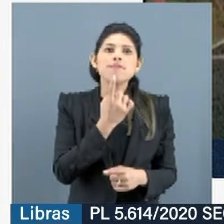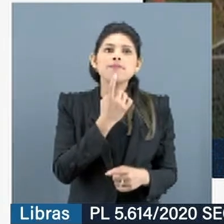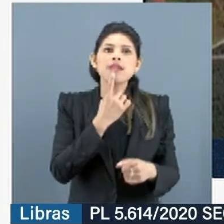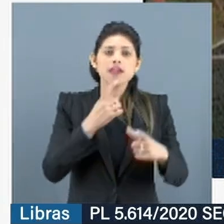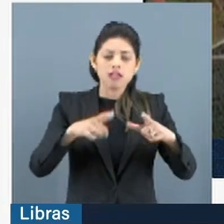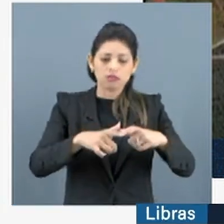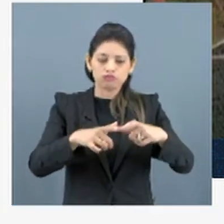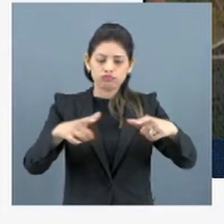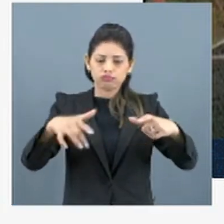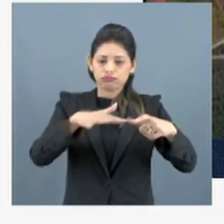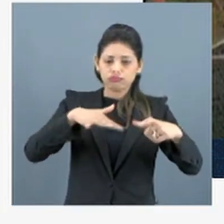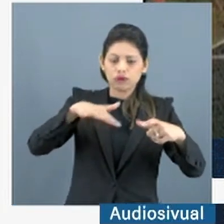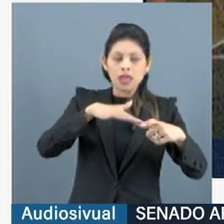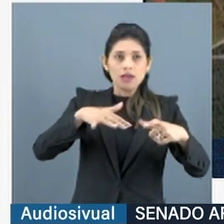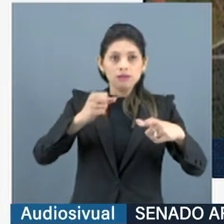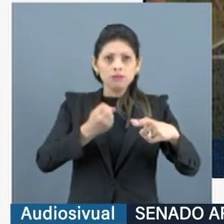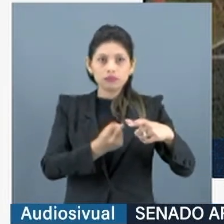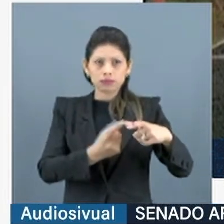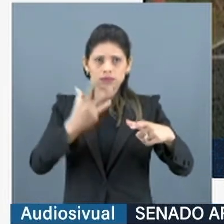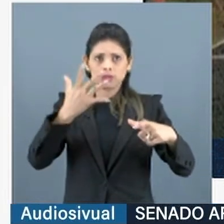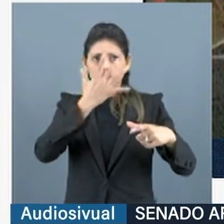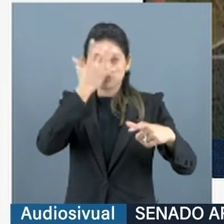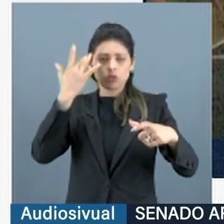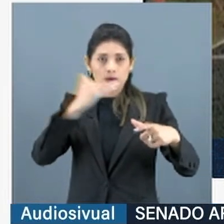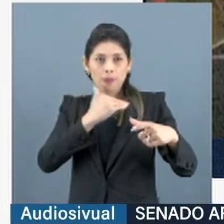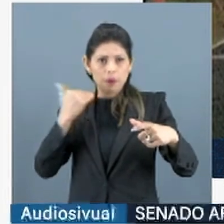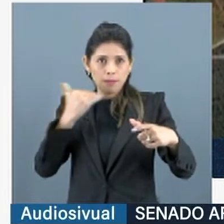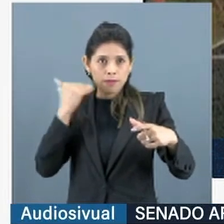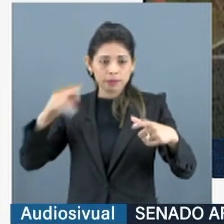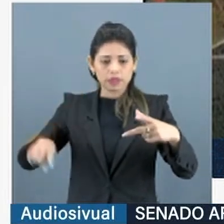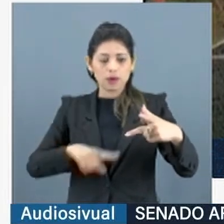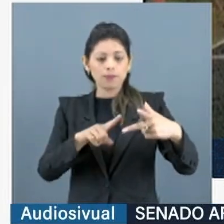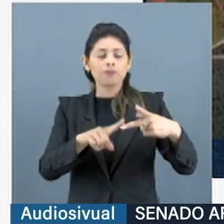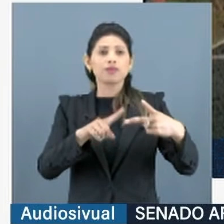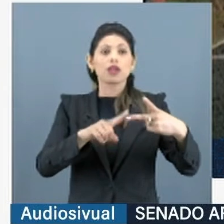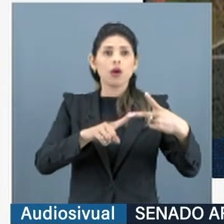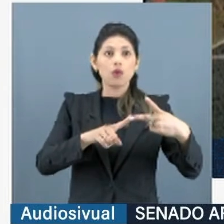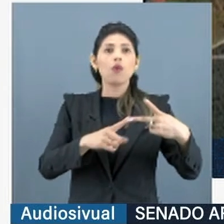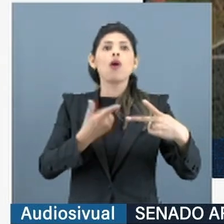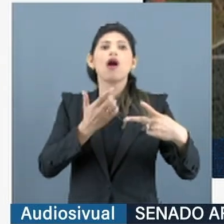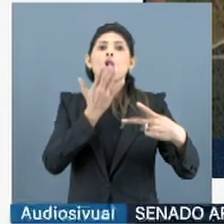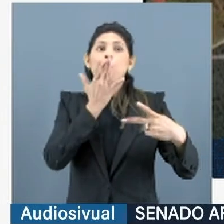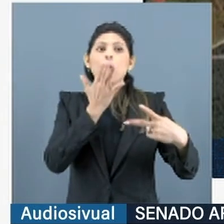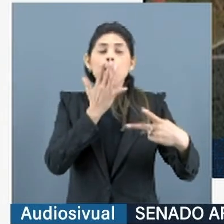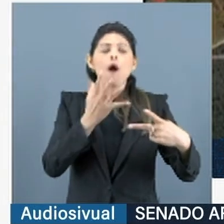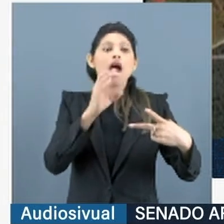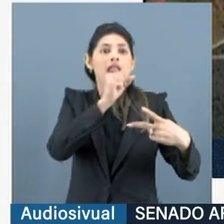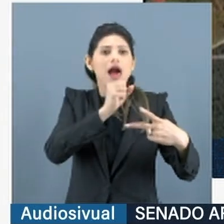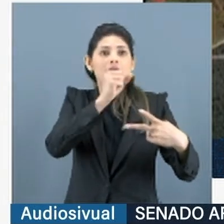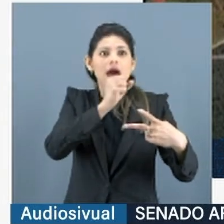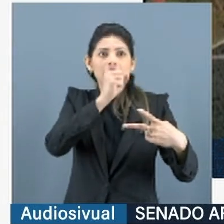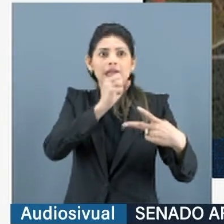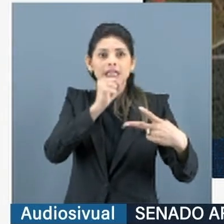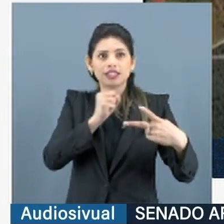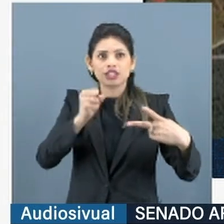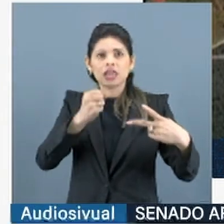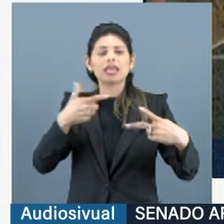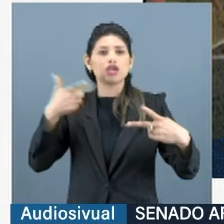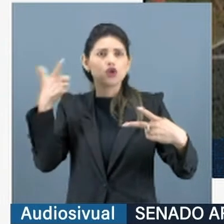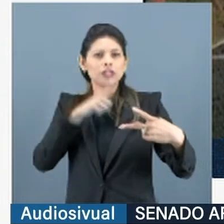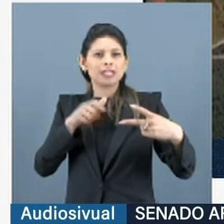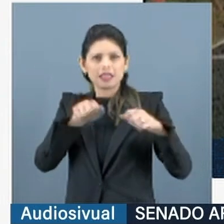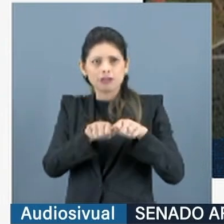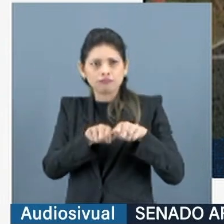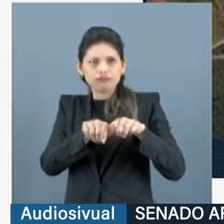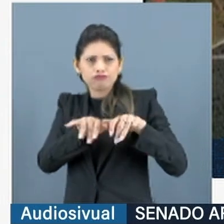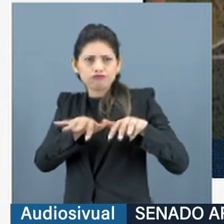O laranja e o verde, raios que também seriam atingidos e poderiam ferir. E sabe-se lá